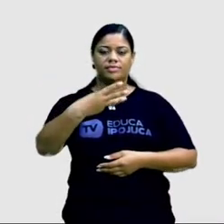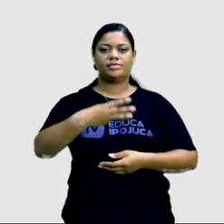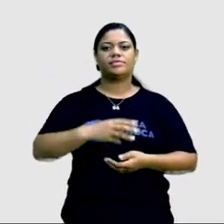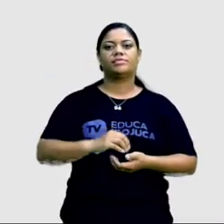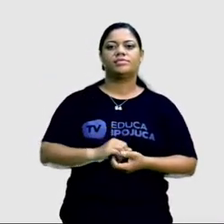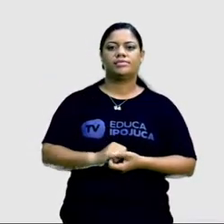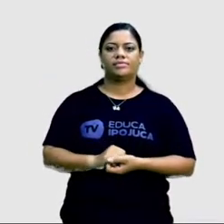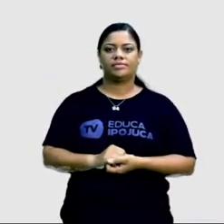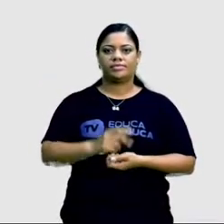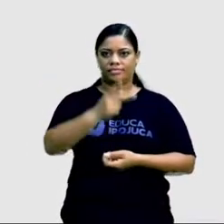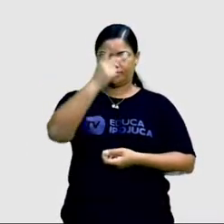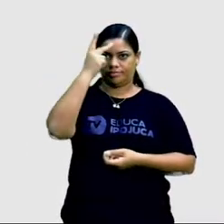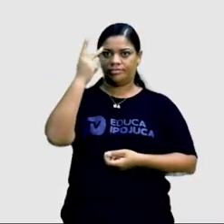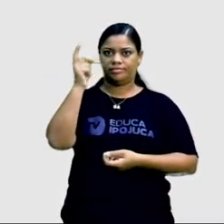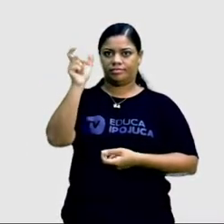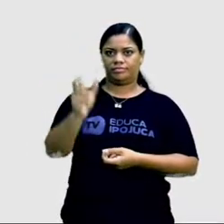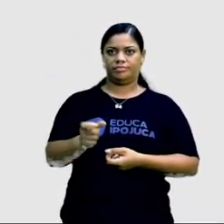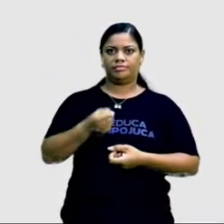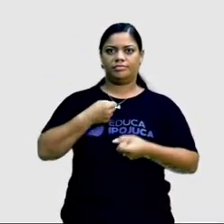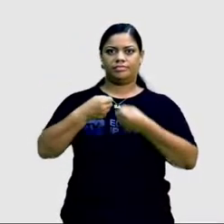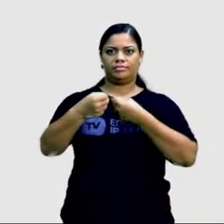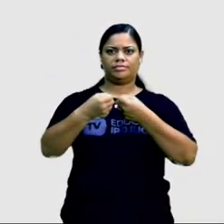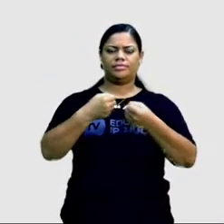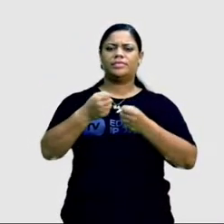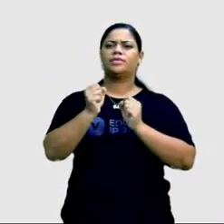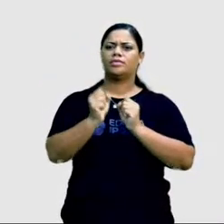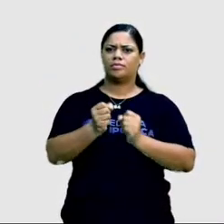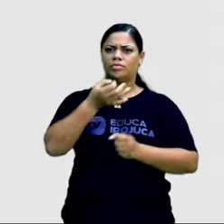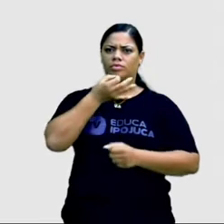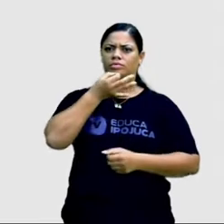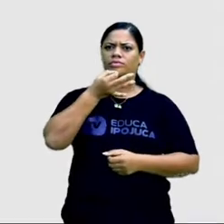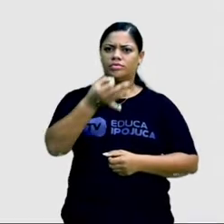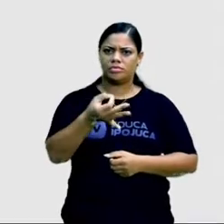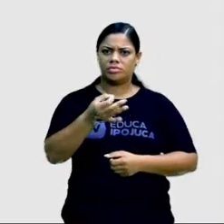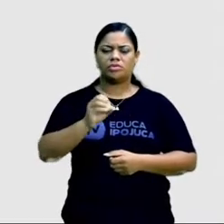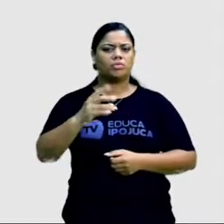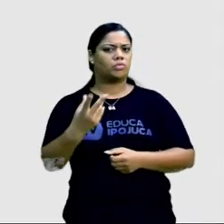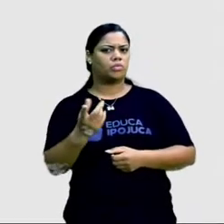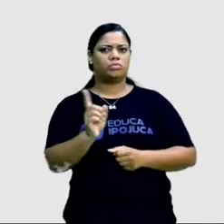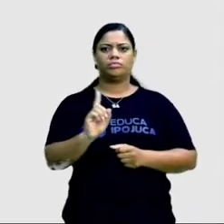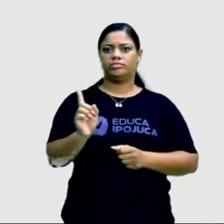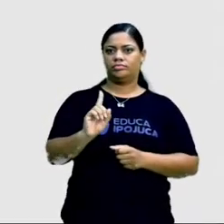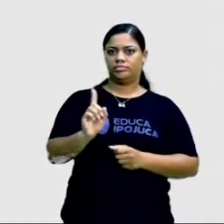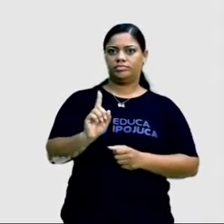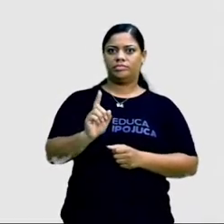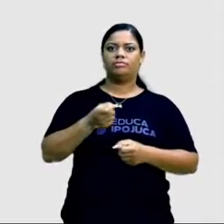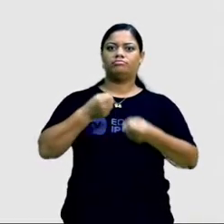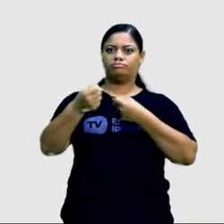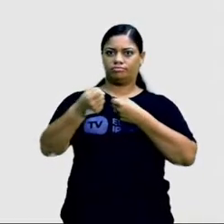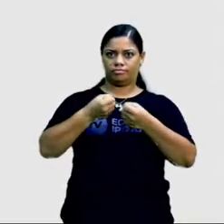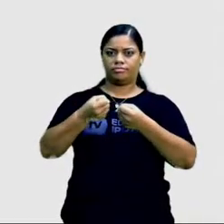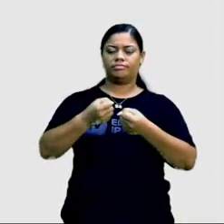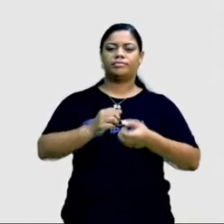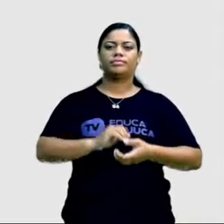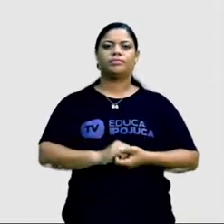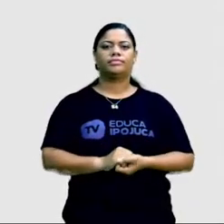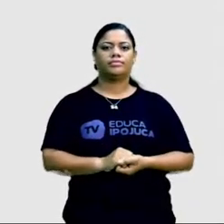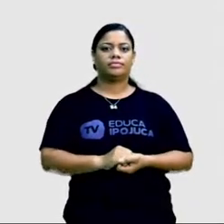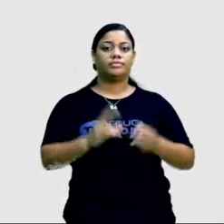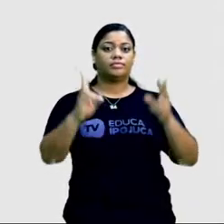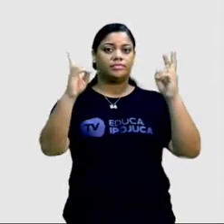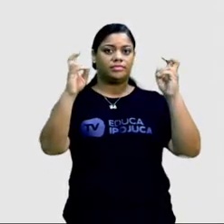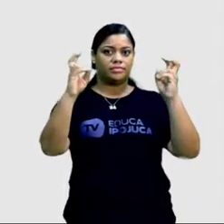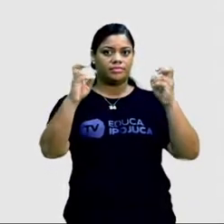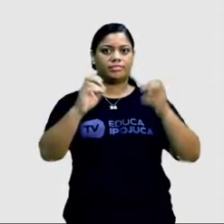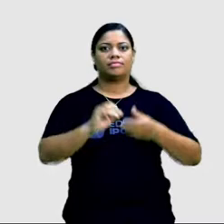seja, o repórter, ele pode se colocar, ele pode colocar a sua opinião ou não na sua reportagem. A temática,